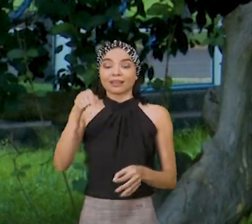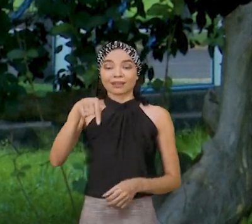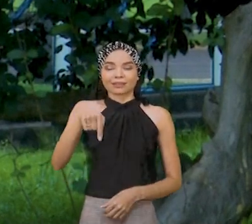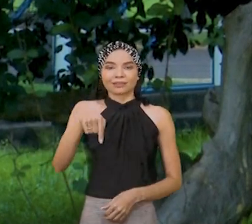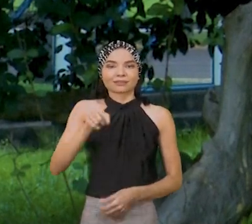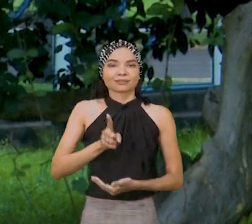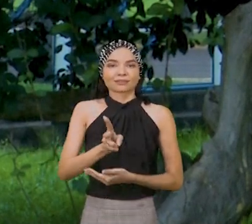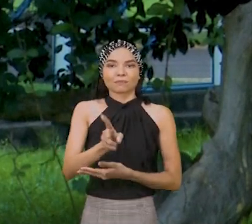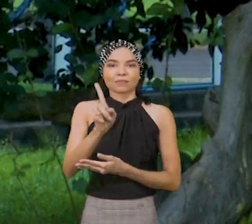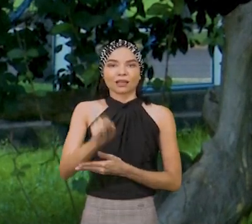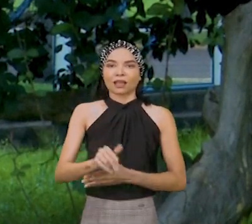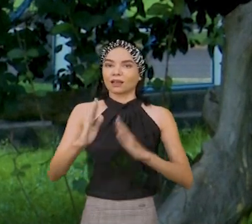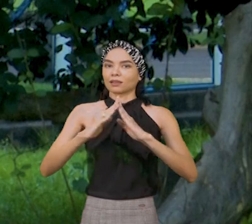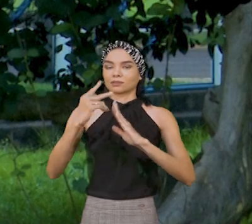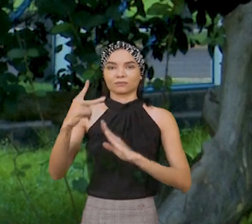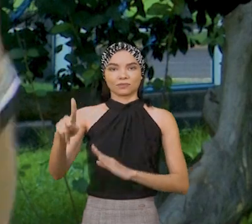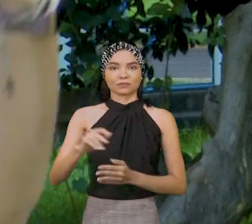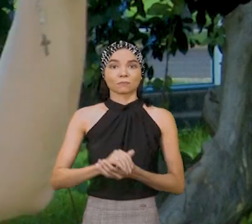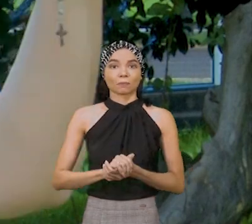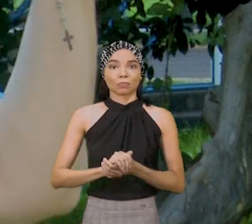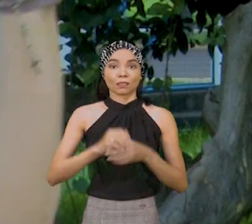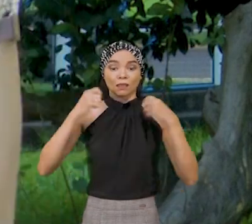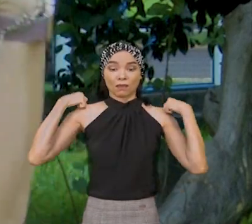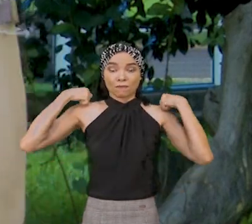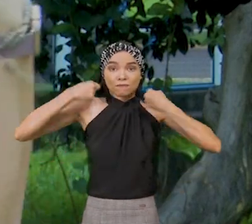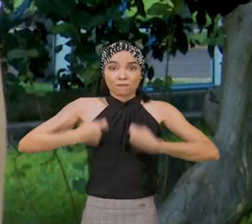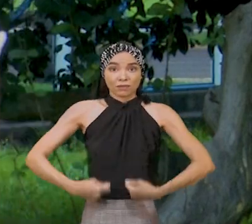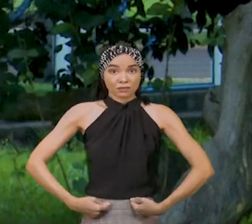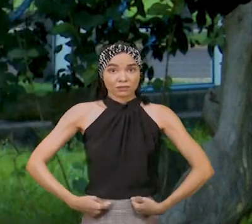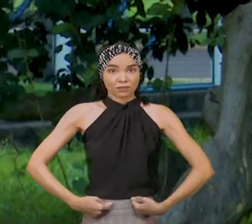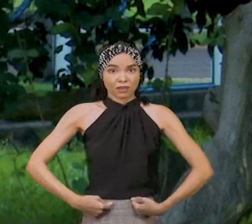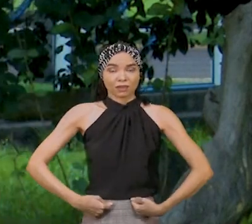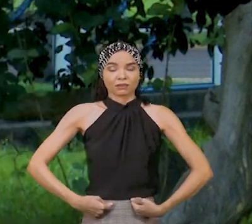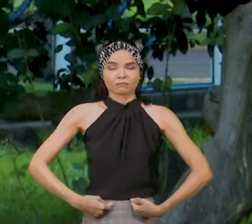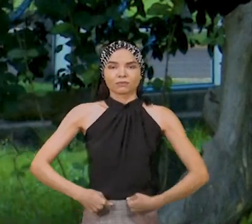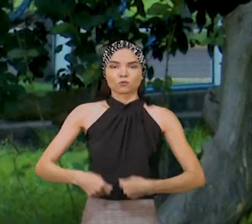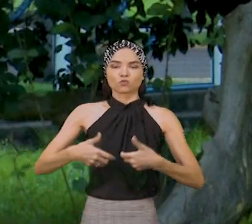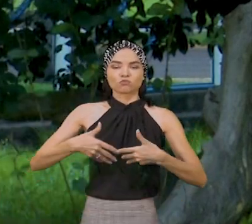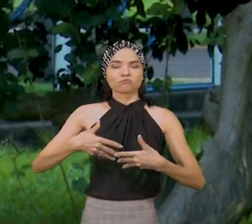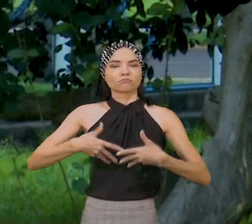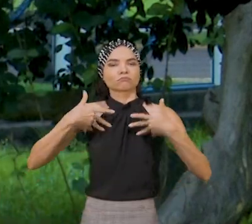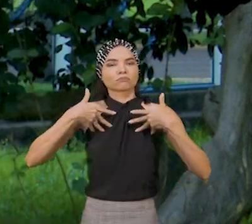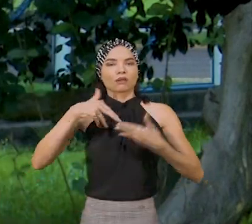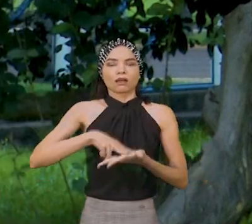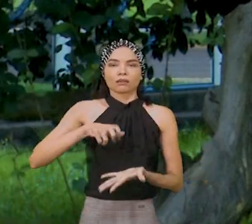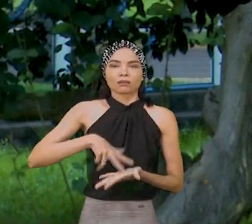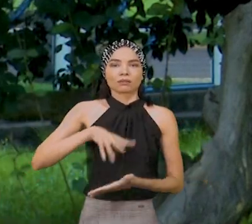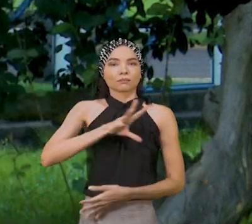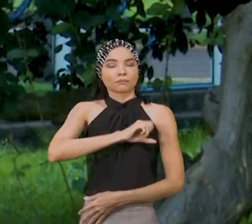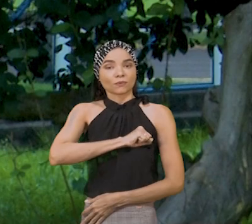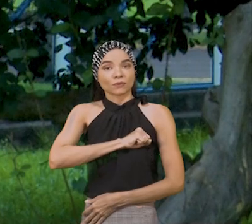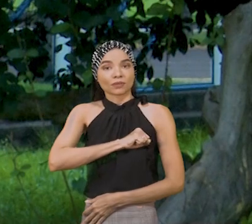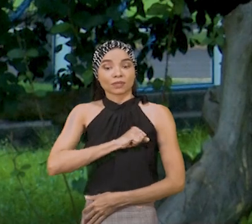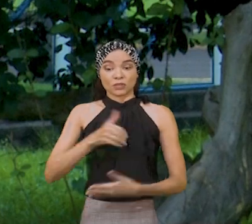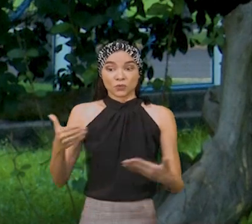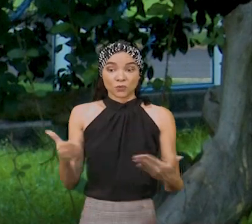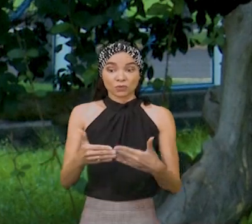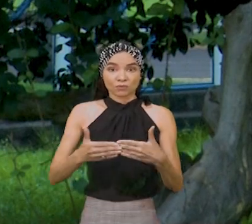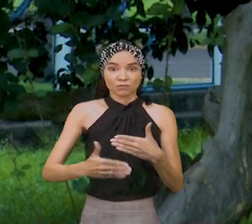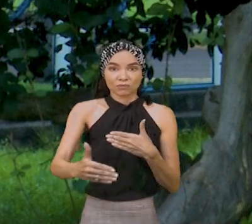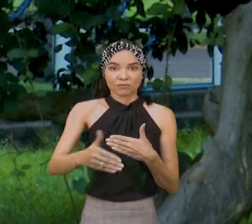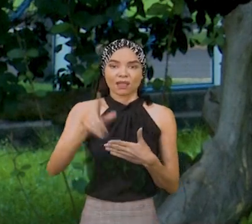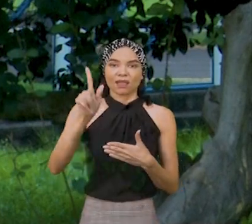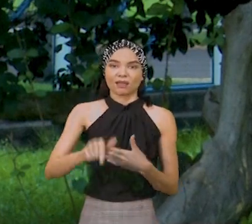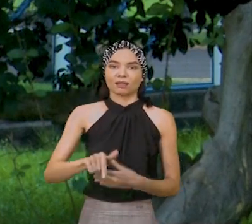aqui sempre será a casa de vocês. Vistam a nossa camisa com muita alegria, com muito amor e a partir de hoje você